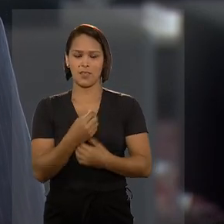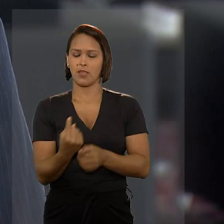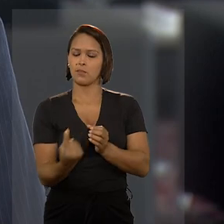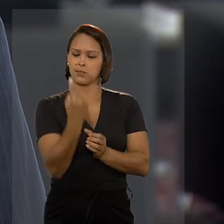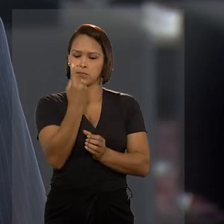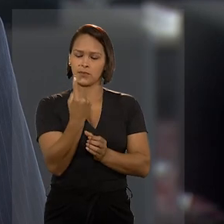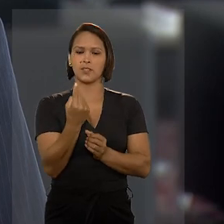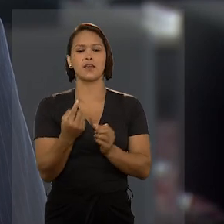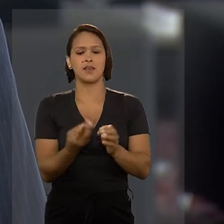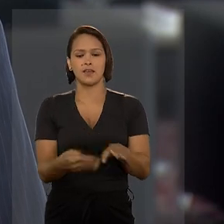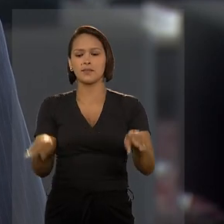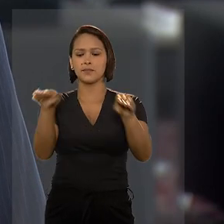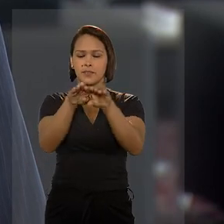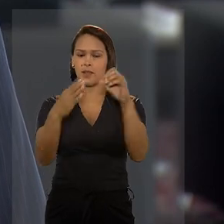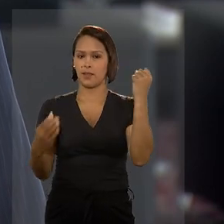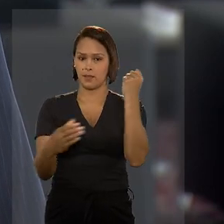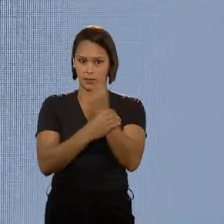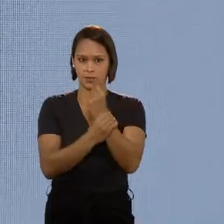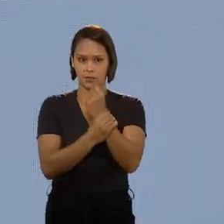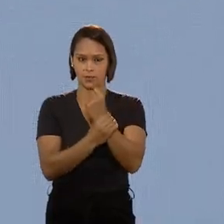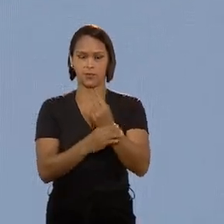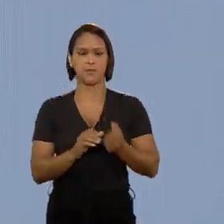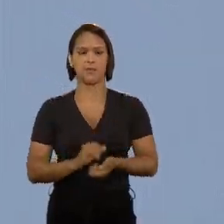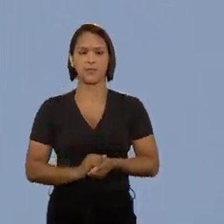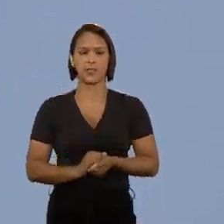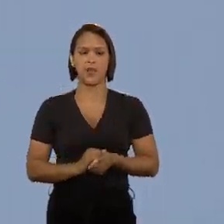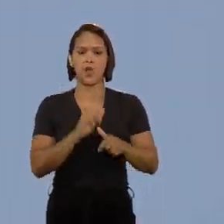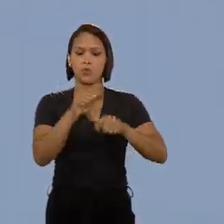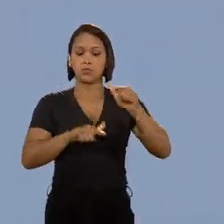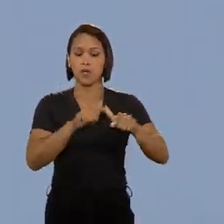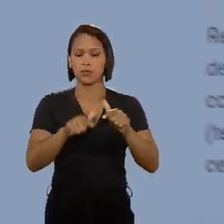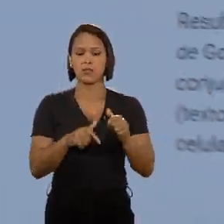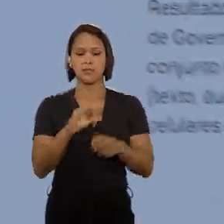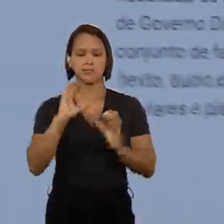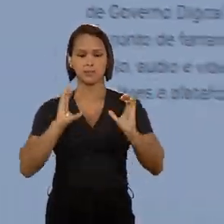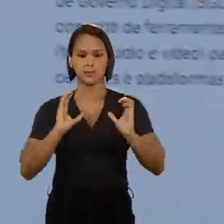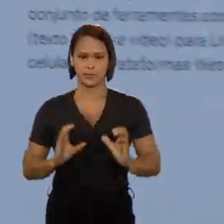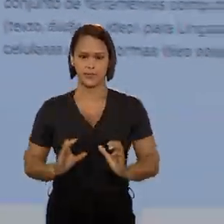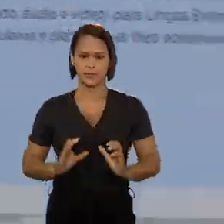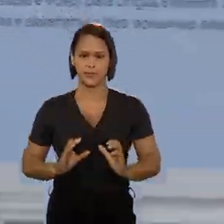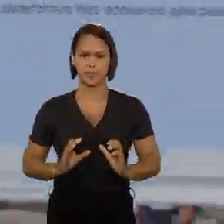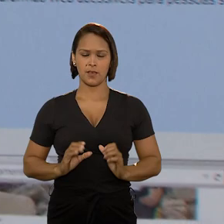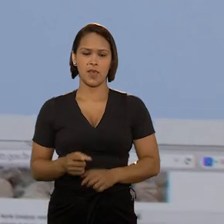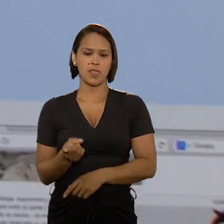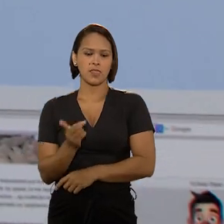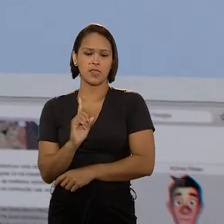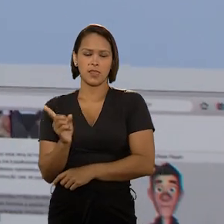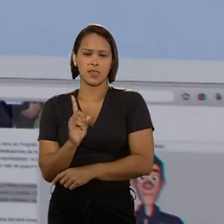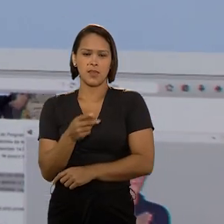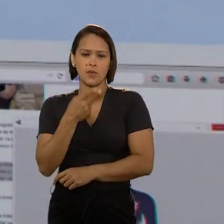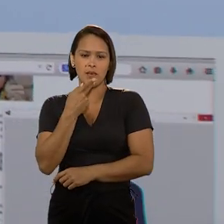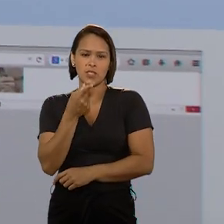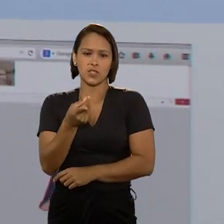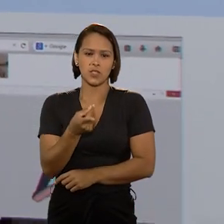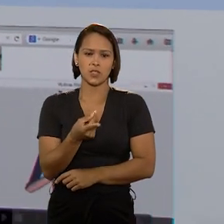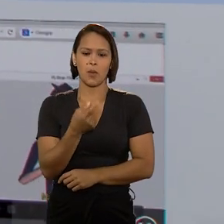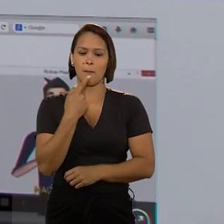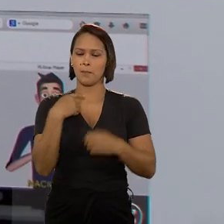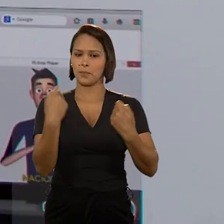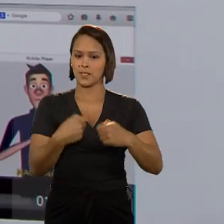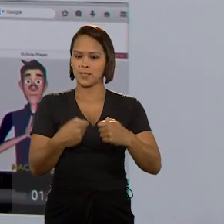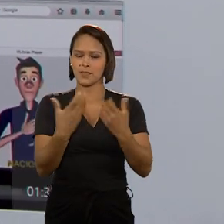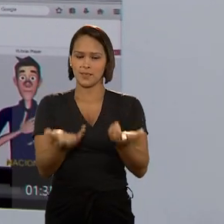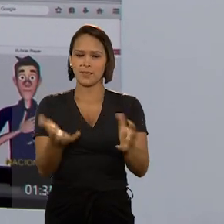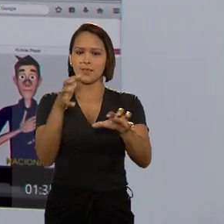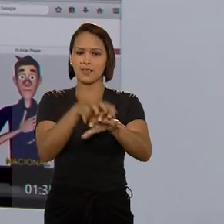tratamento isonômico seja garantido. O pleno exercício da cidadania não se concretiza